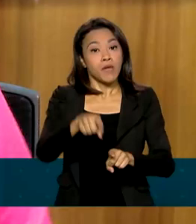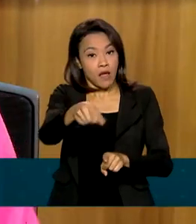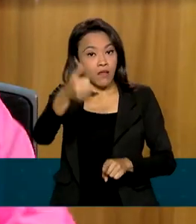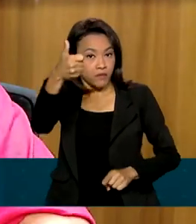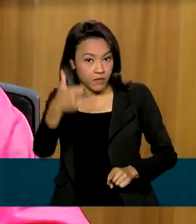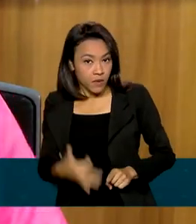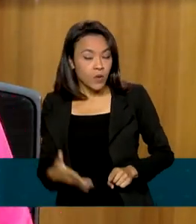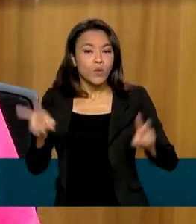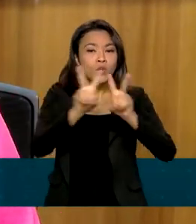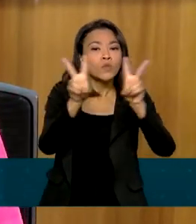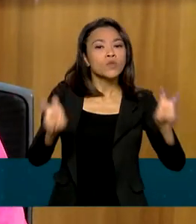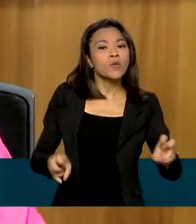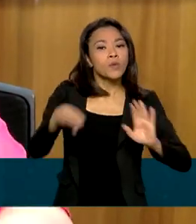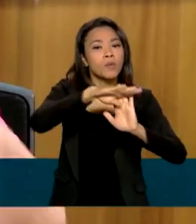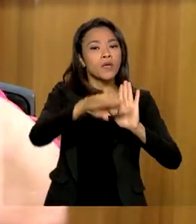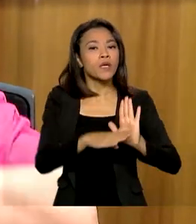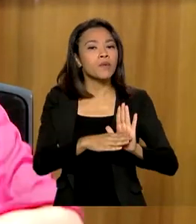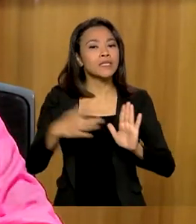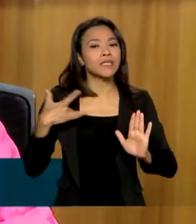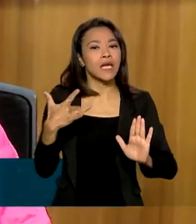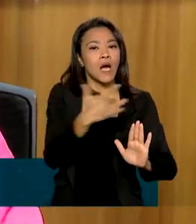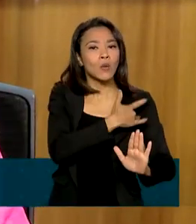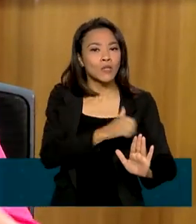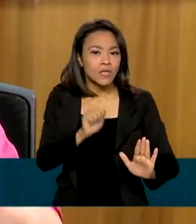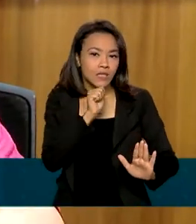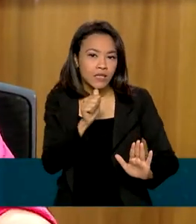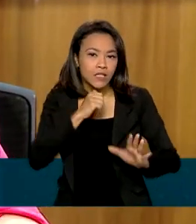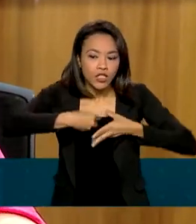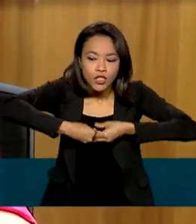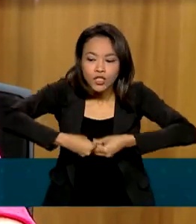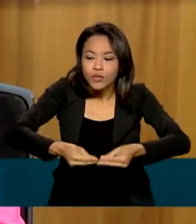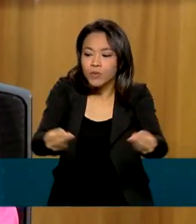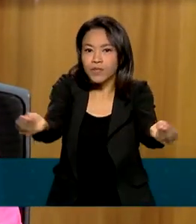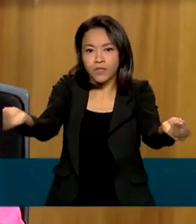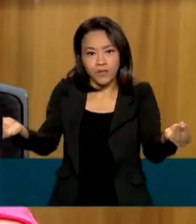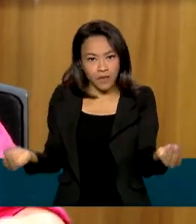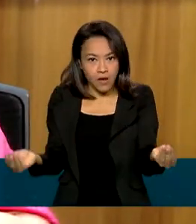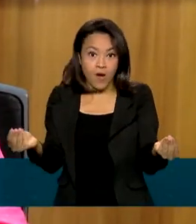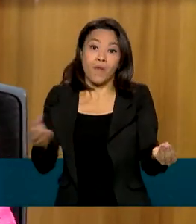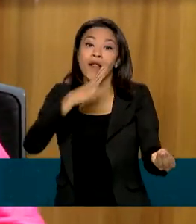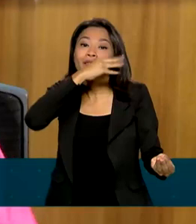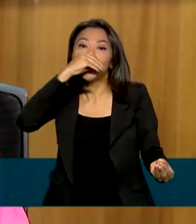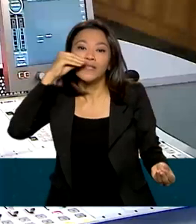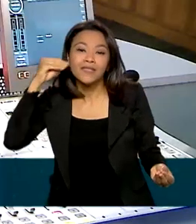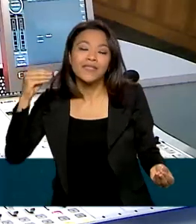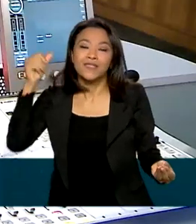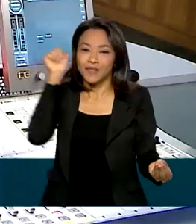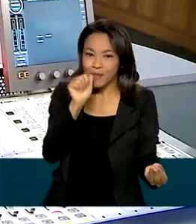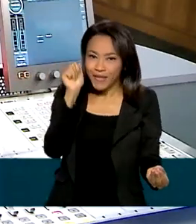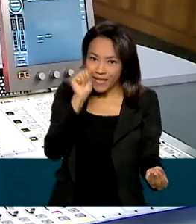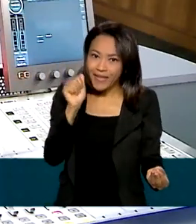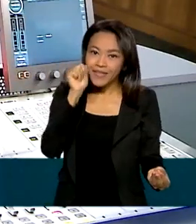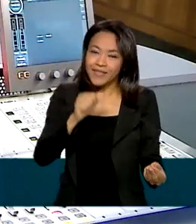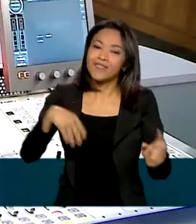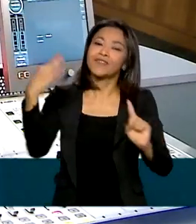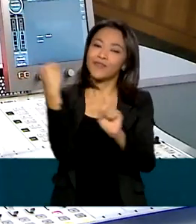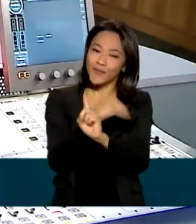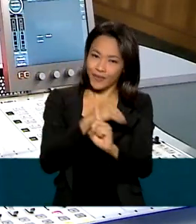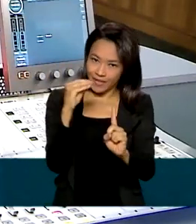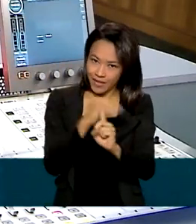Programa de Saúde Menstrual, que garante a distribuição de absorventes para adolescentes e mulheres em situação de